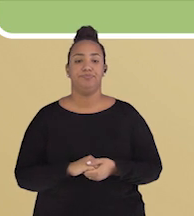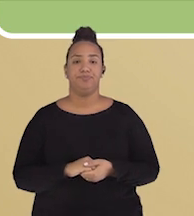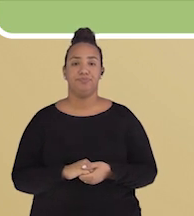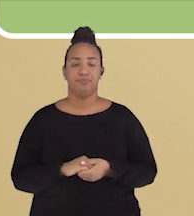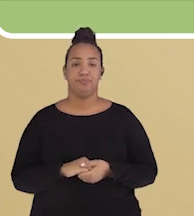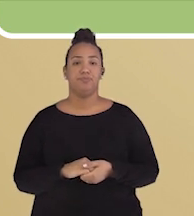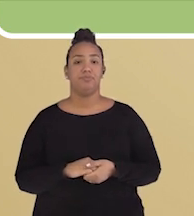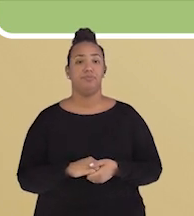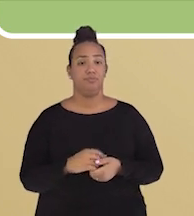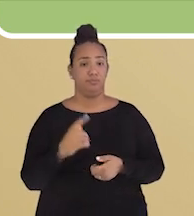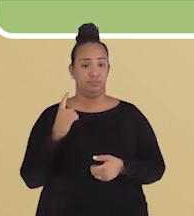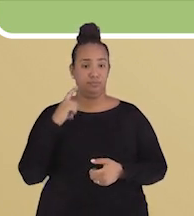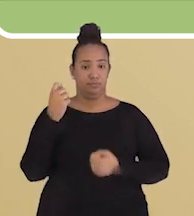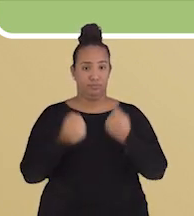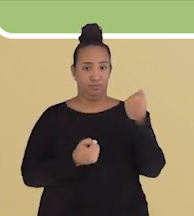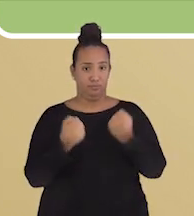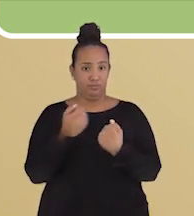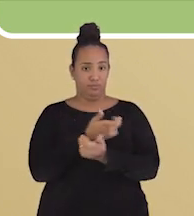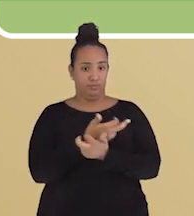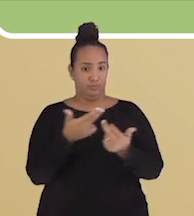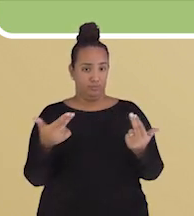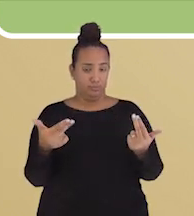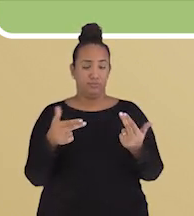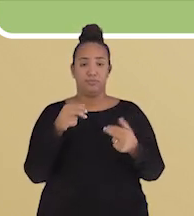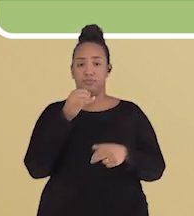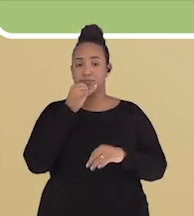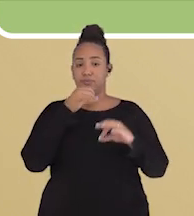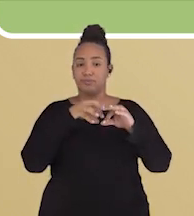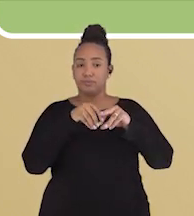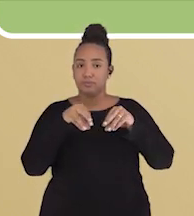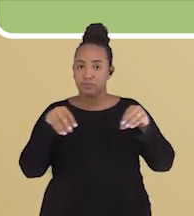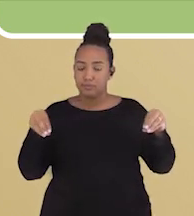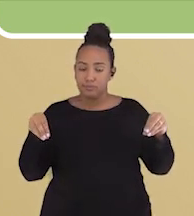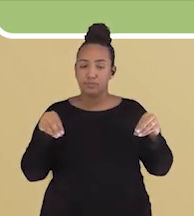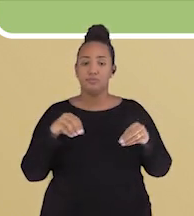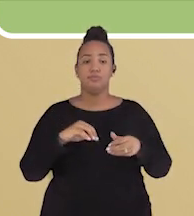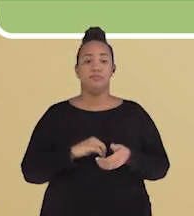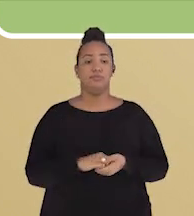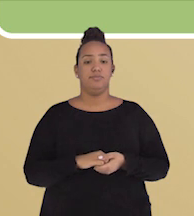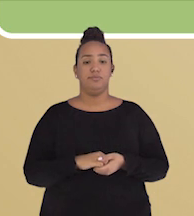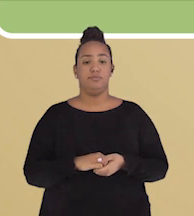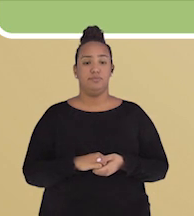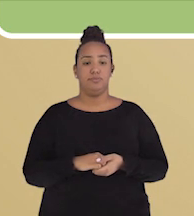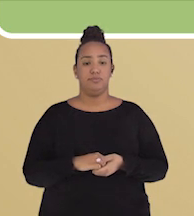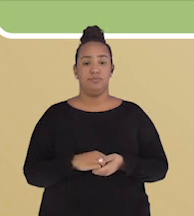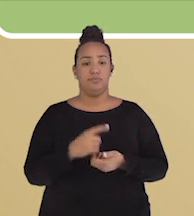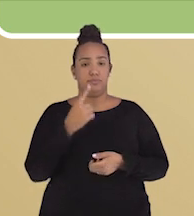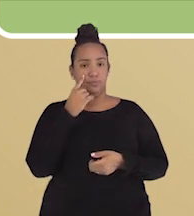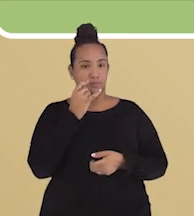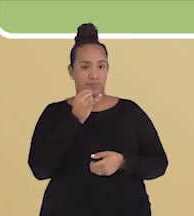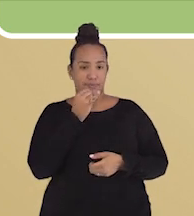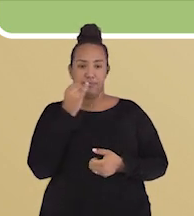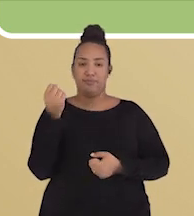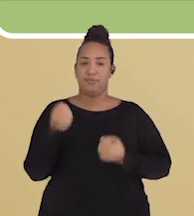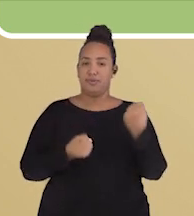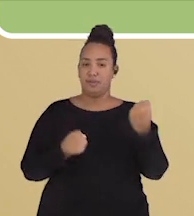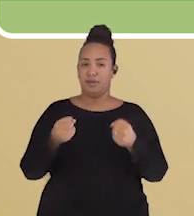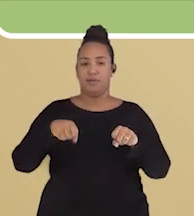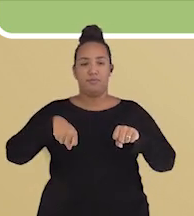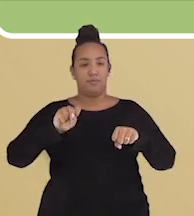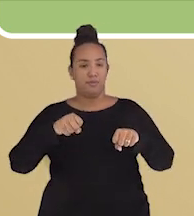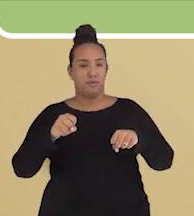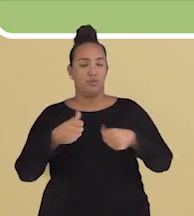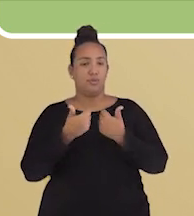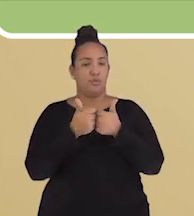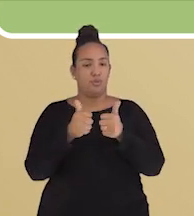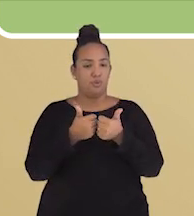terrestres, que usam a terra para poder se locomover, como os carros, motos, ônibus e